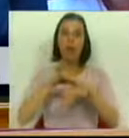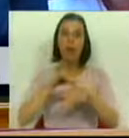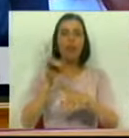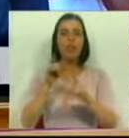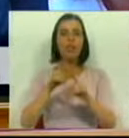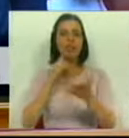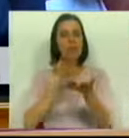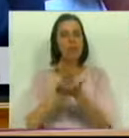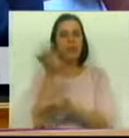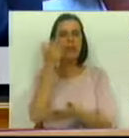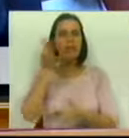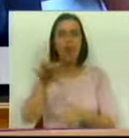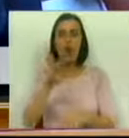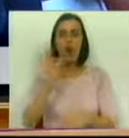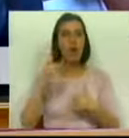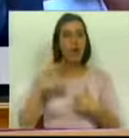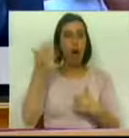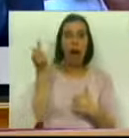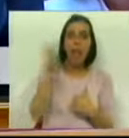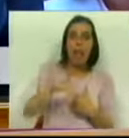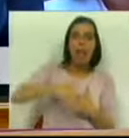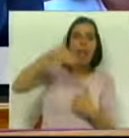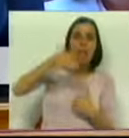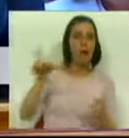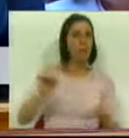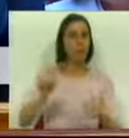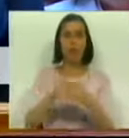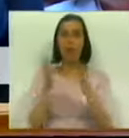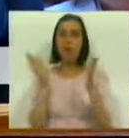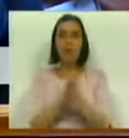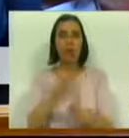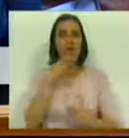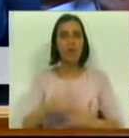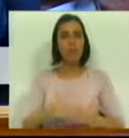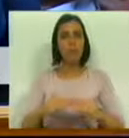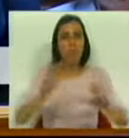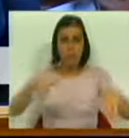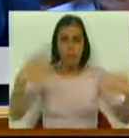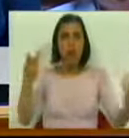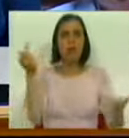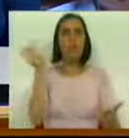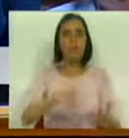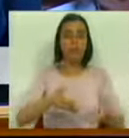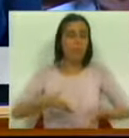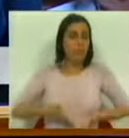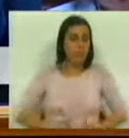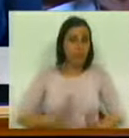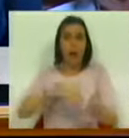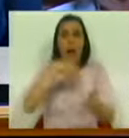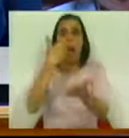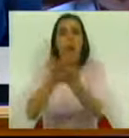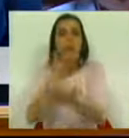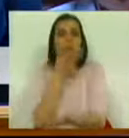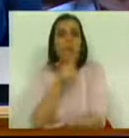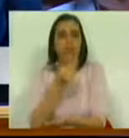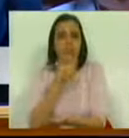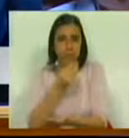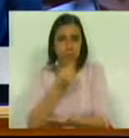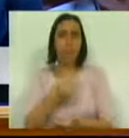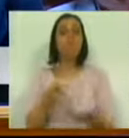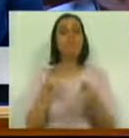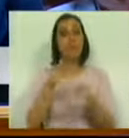crónicas não escolhem idade, abrangendo todas as faixas etárias, desde o nascimento até a velhice.